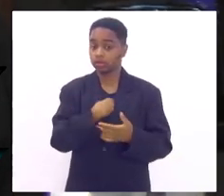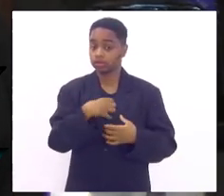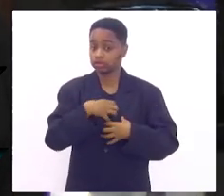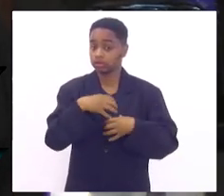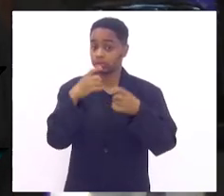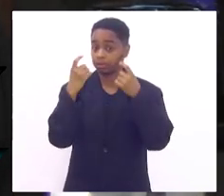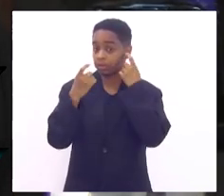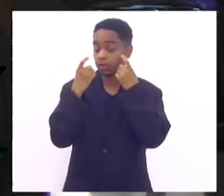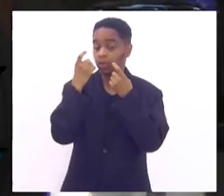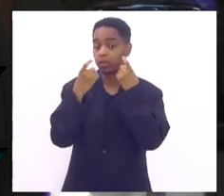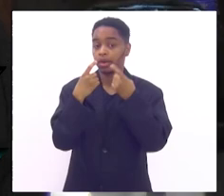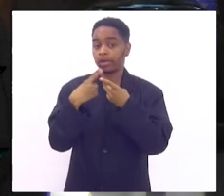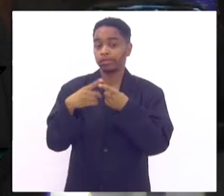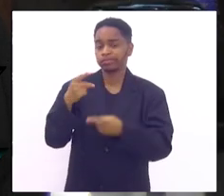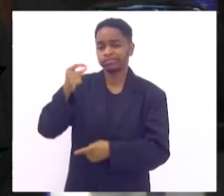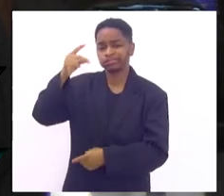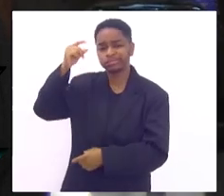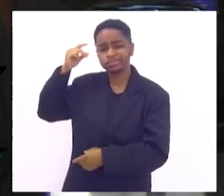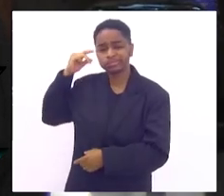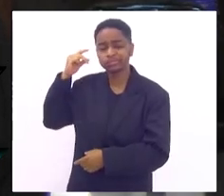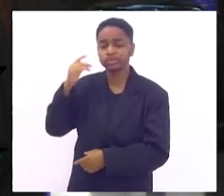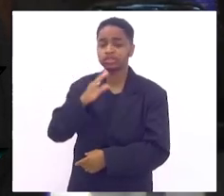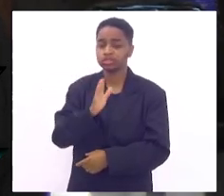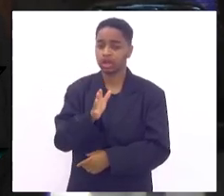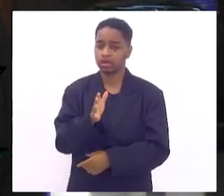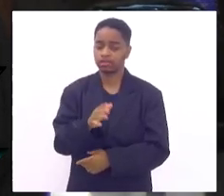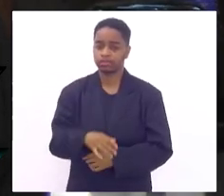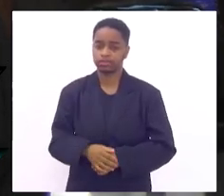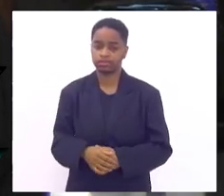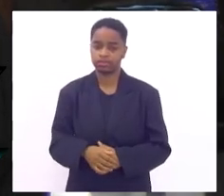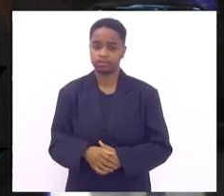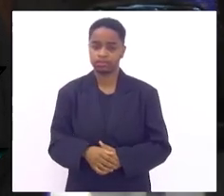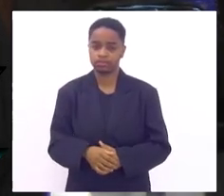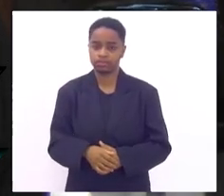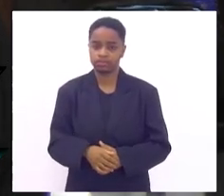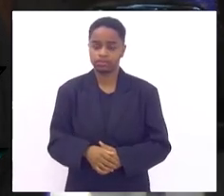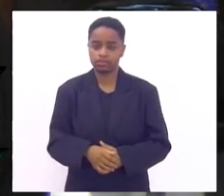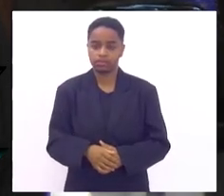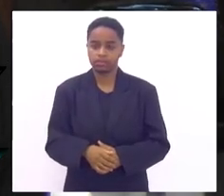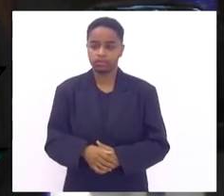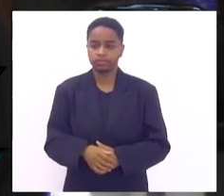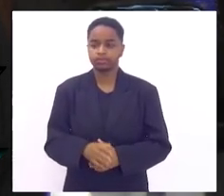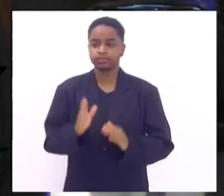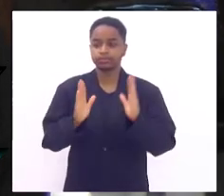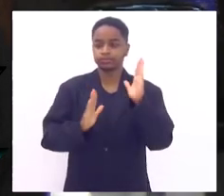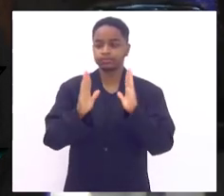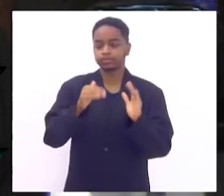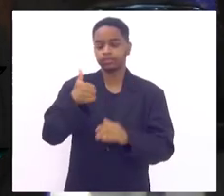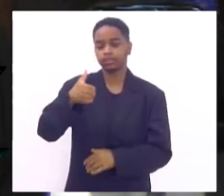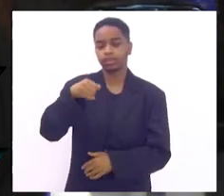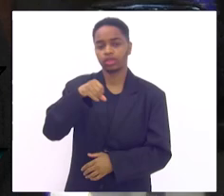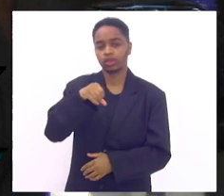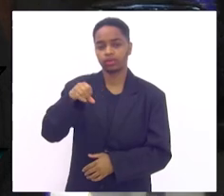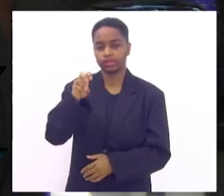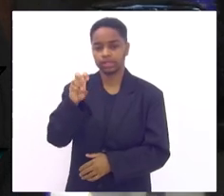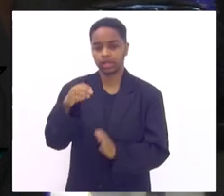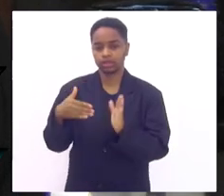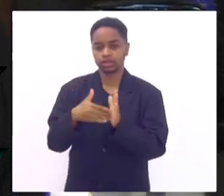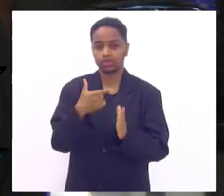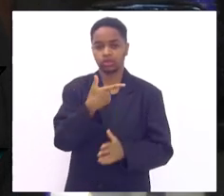ela é antiga dos vasculares durante período de 95 a 2005